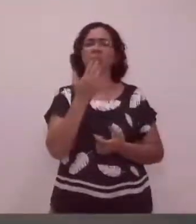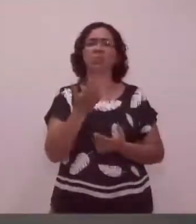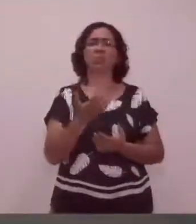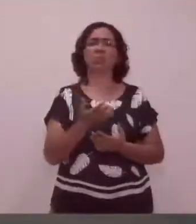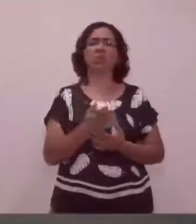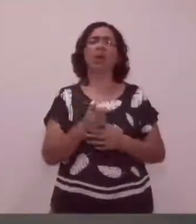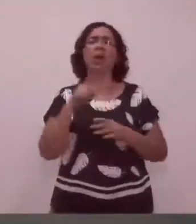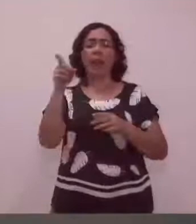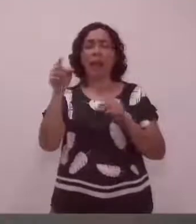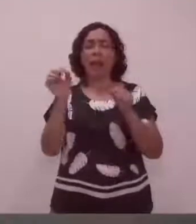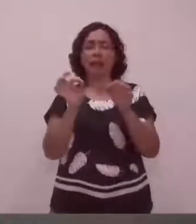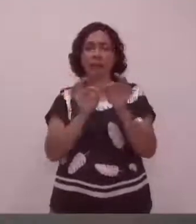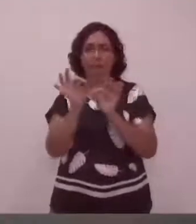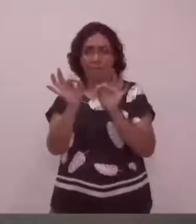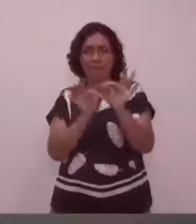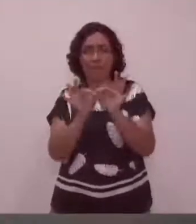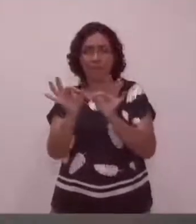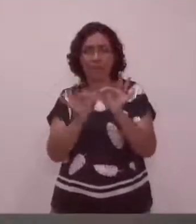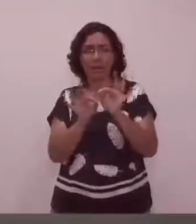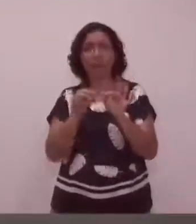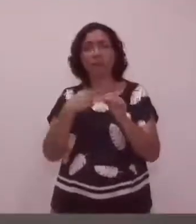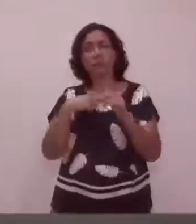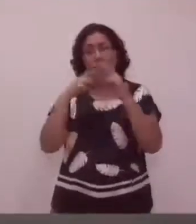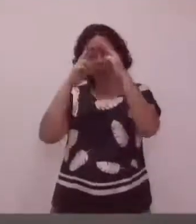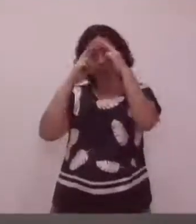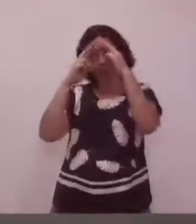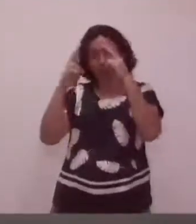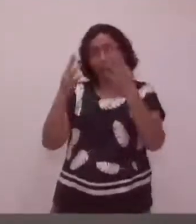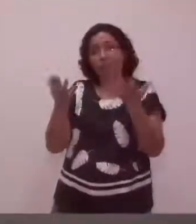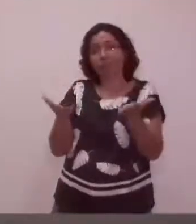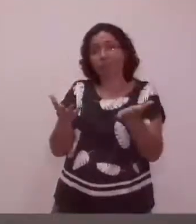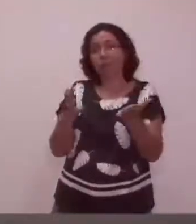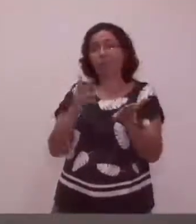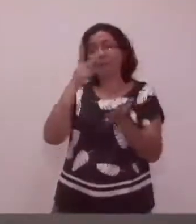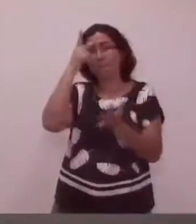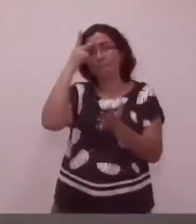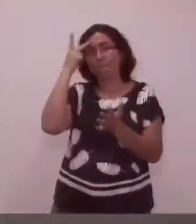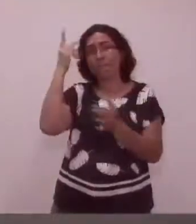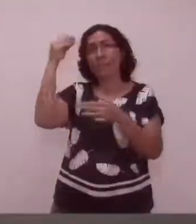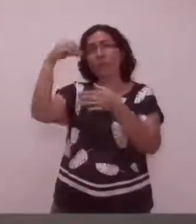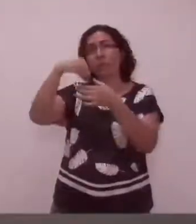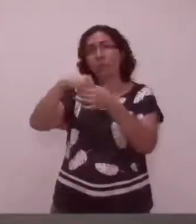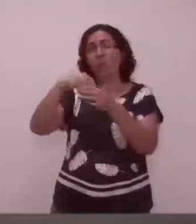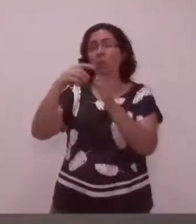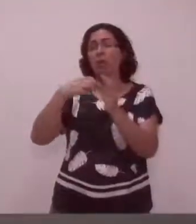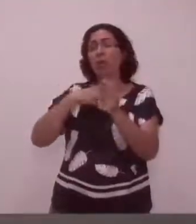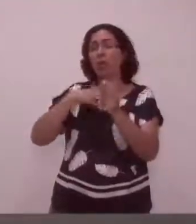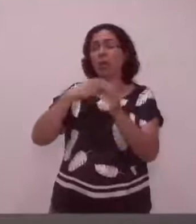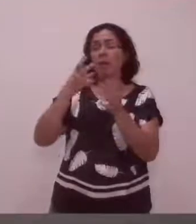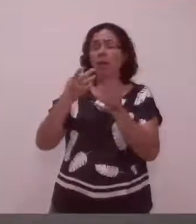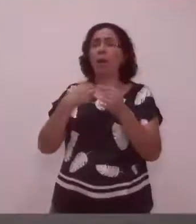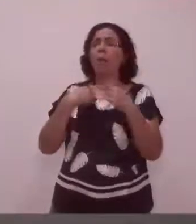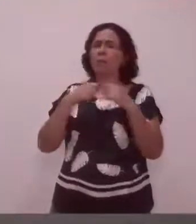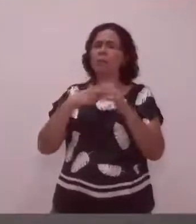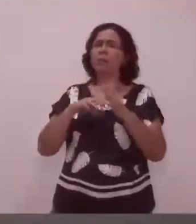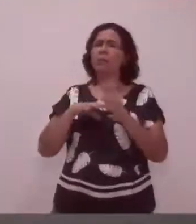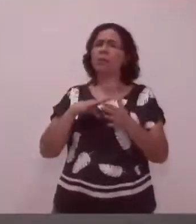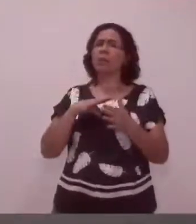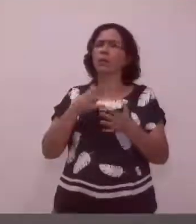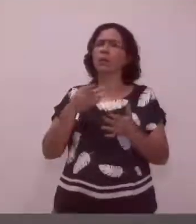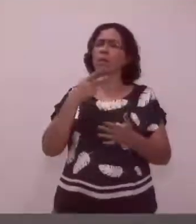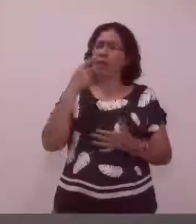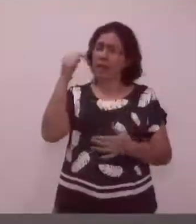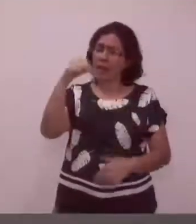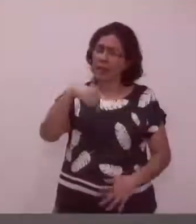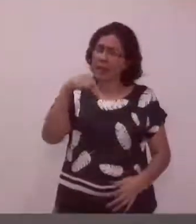Aí, lá no plano diretor, e a gente tem que respeitar as pessoas que estão lá, cada um olha de jeito, mas nós precisamos enfrentar o problema daqui,